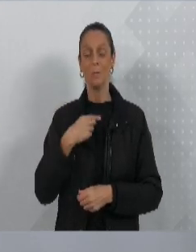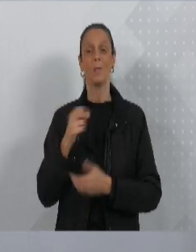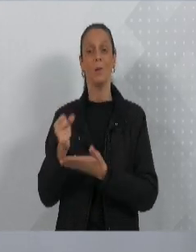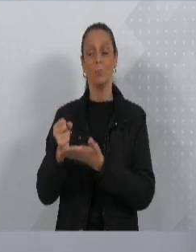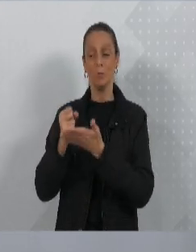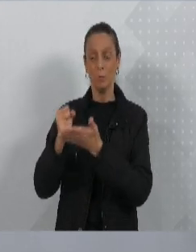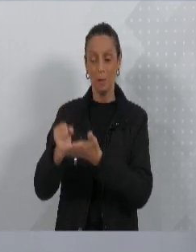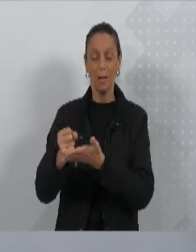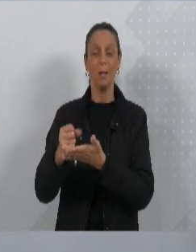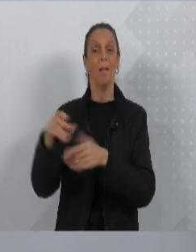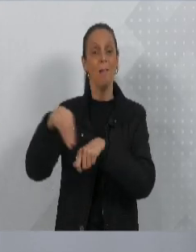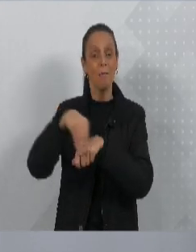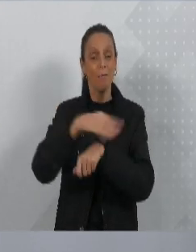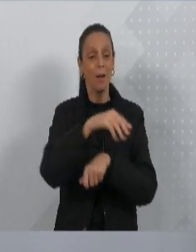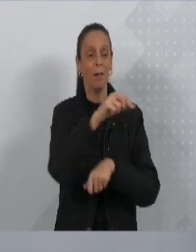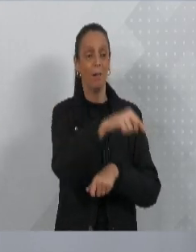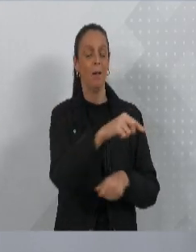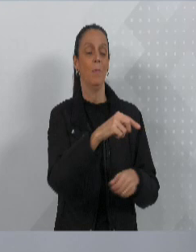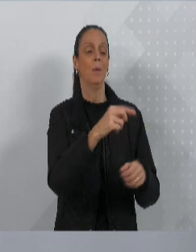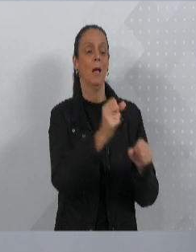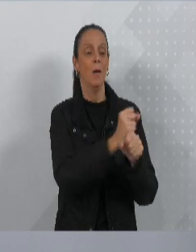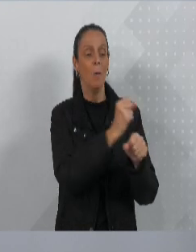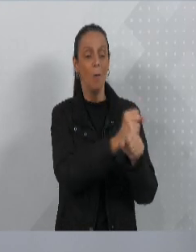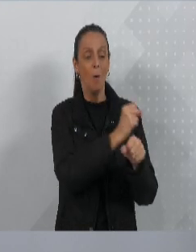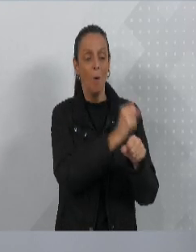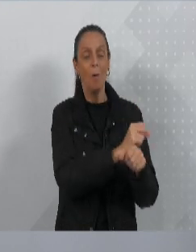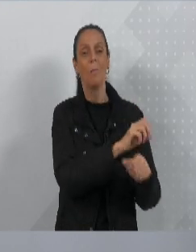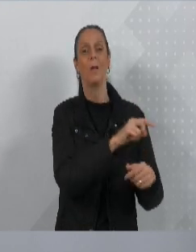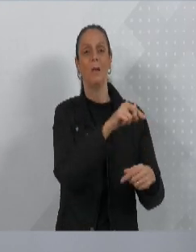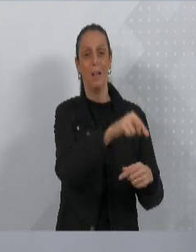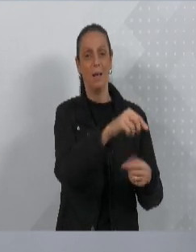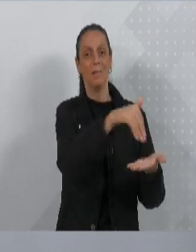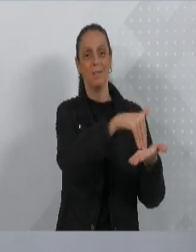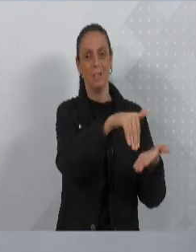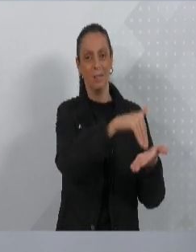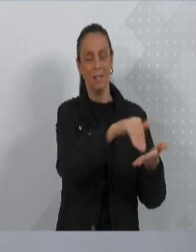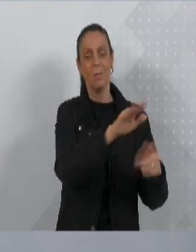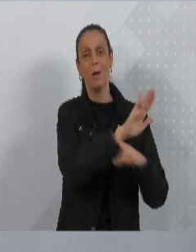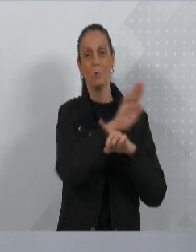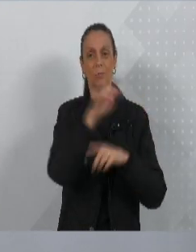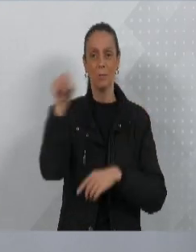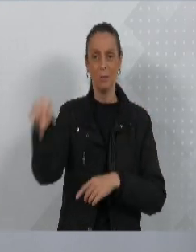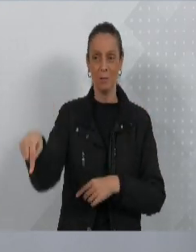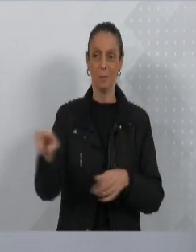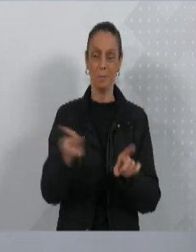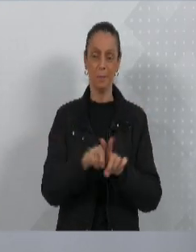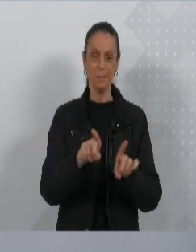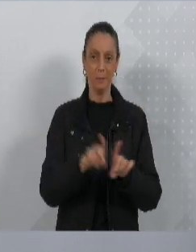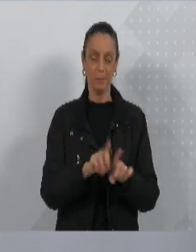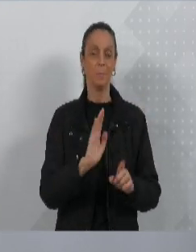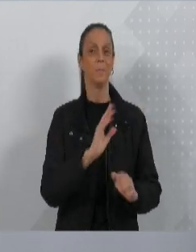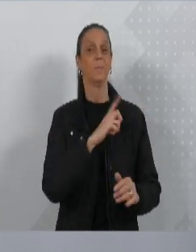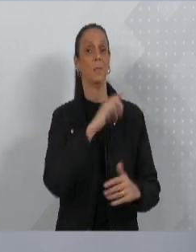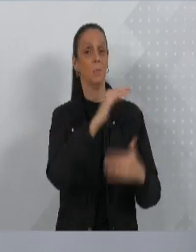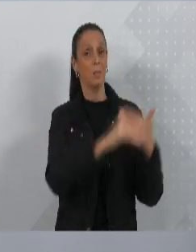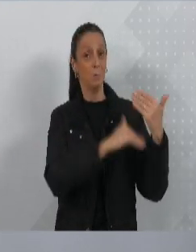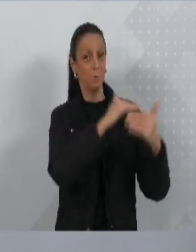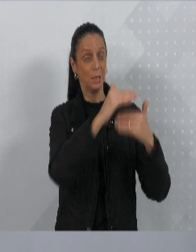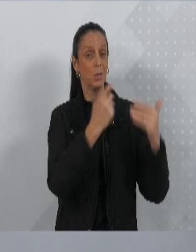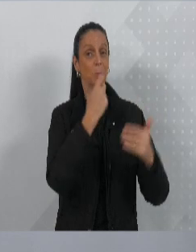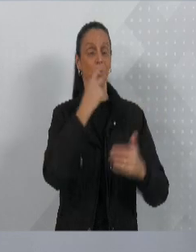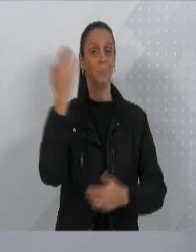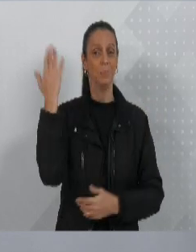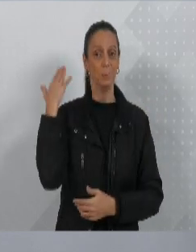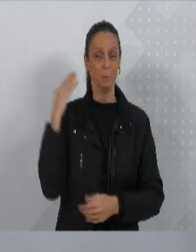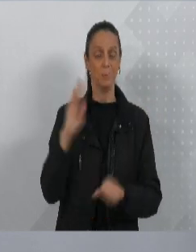andamento melhor e facilitar a vida das pessoas. Da mesma forma, destaco que houve um avanço, uma conquista agora recente no